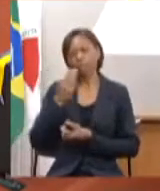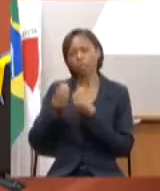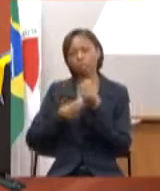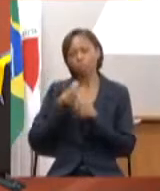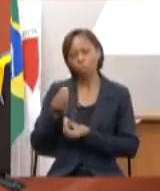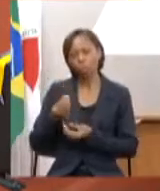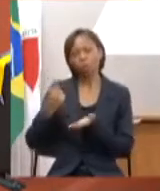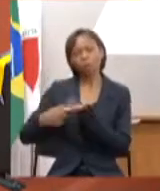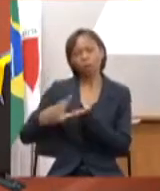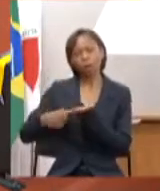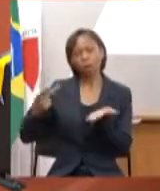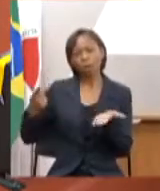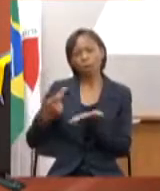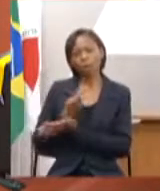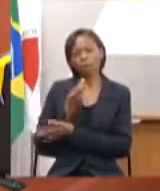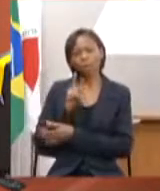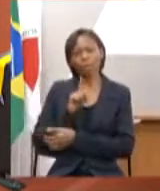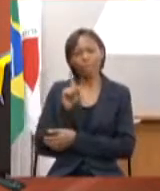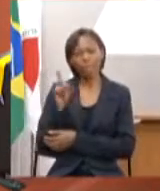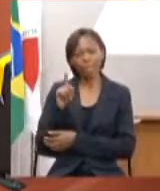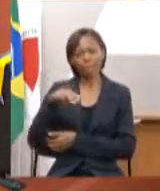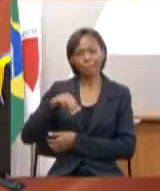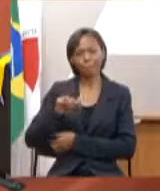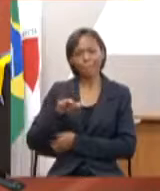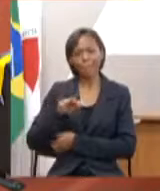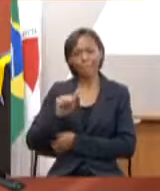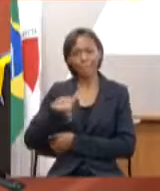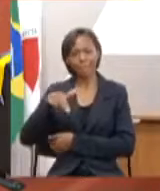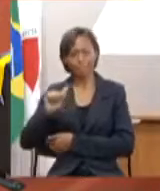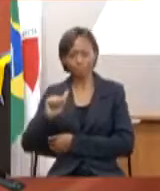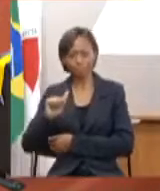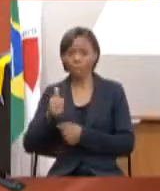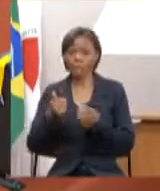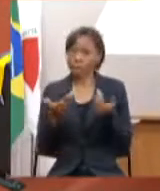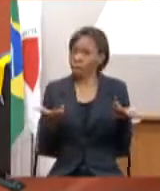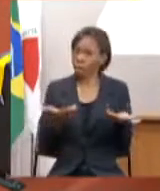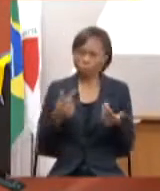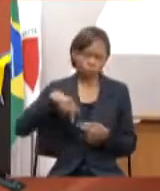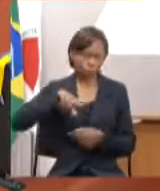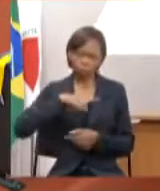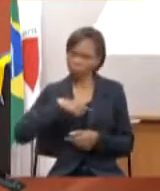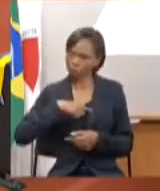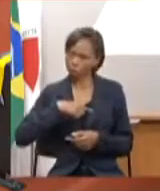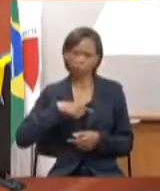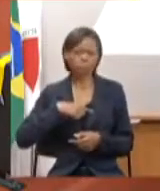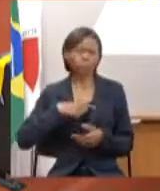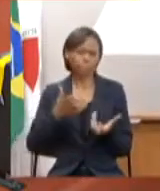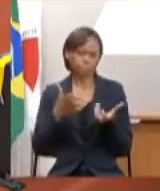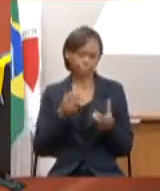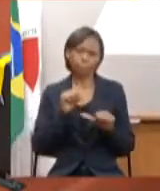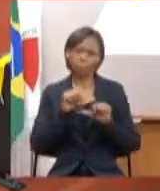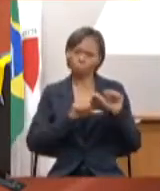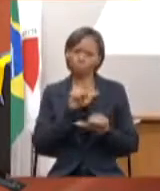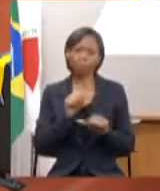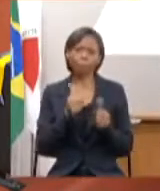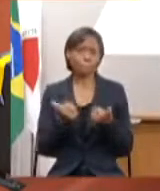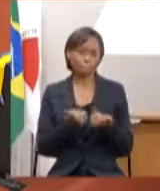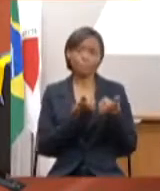Mariana e queremos melhorar porque como o senhor sabe